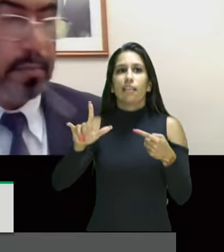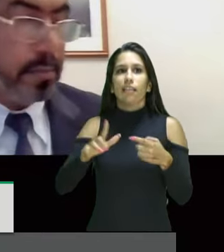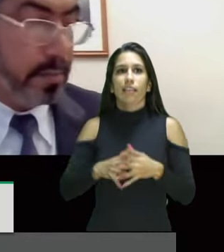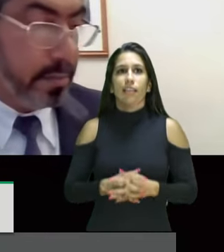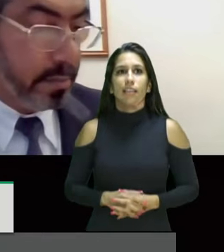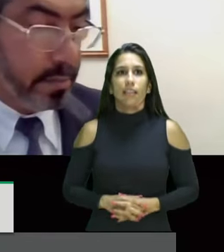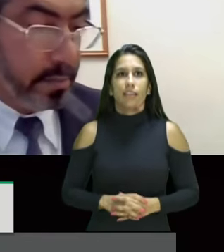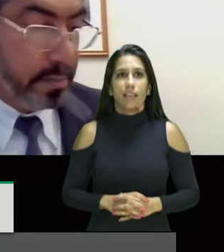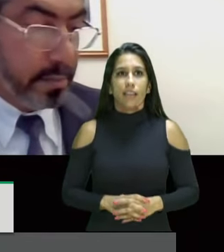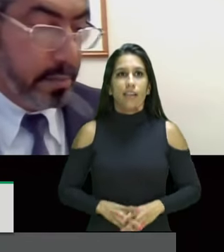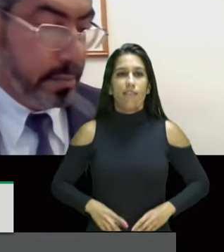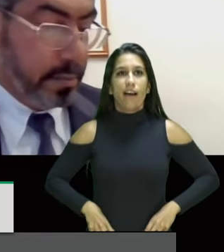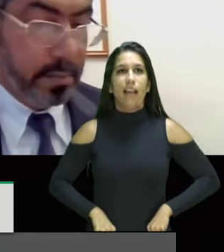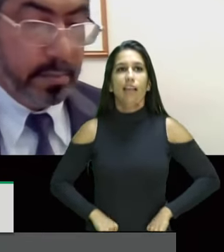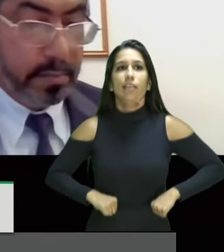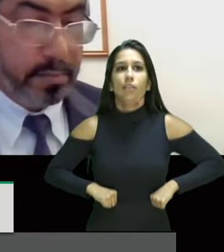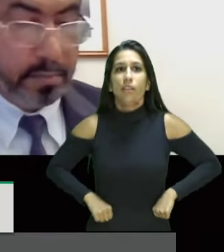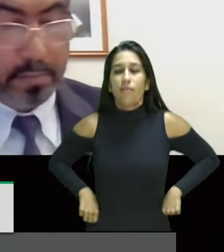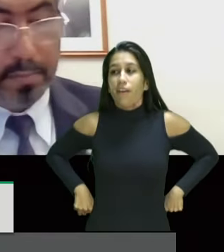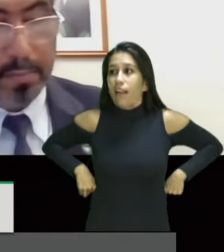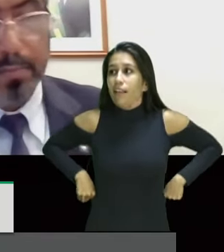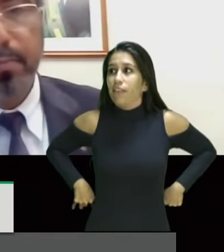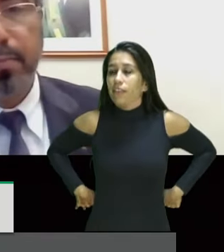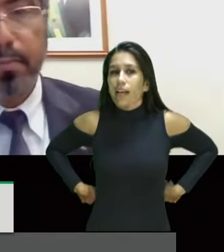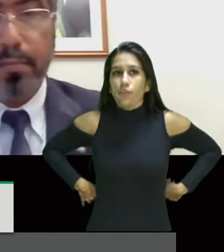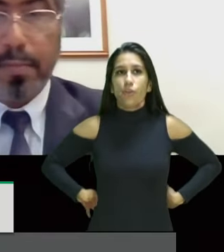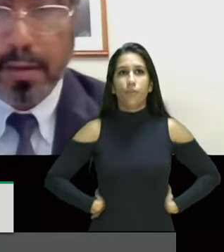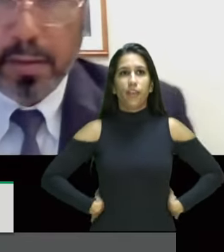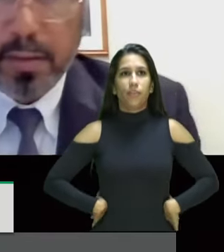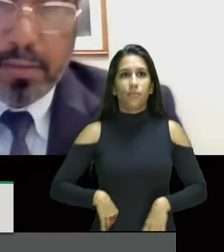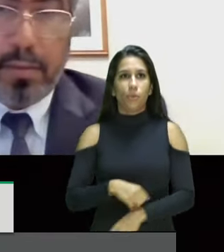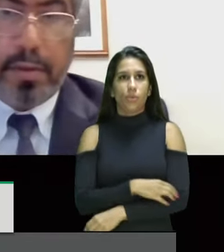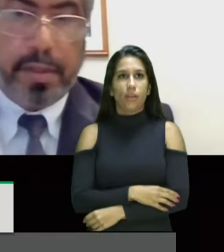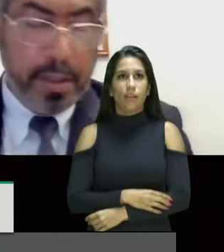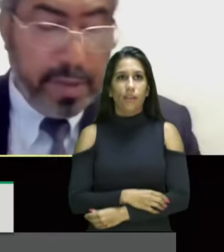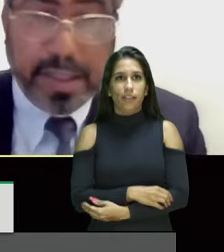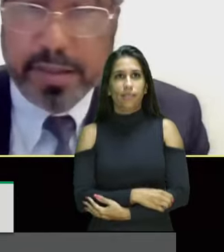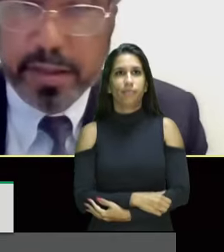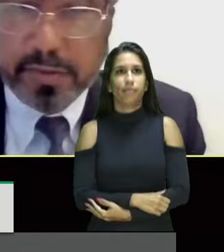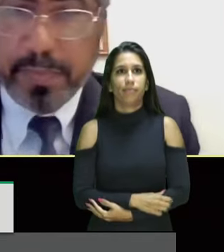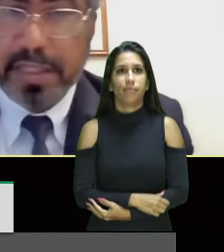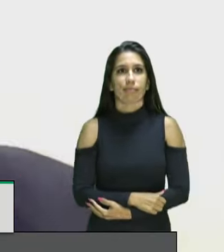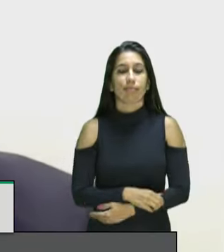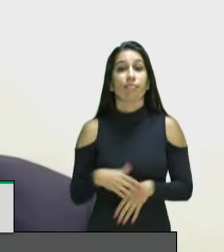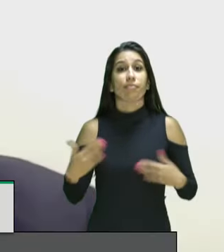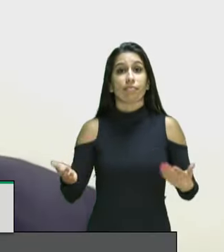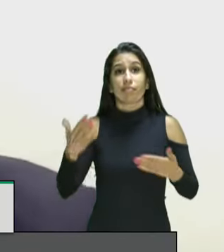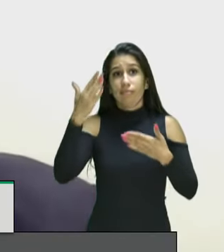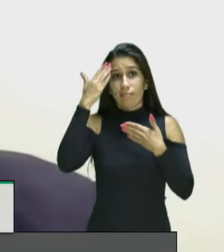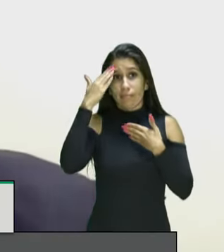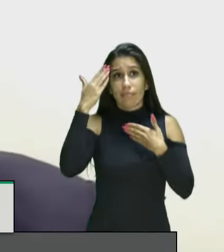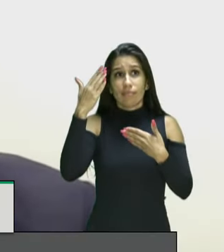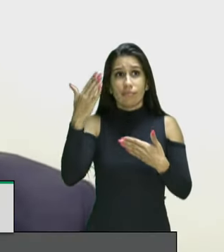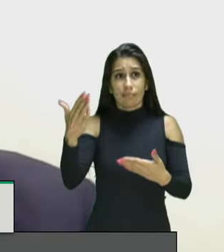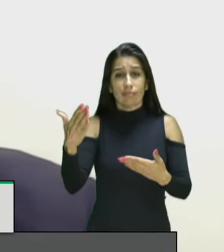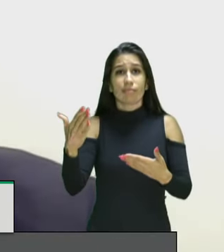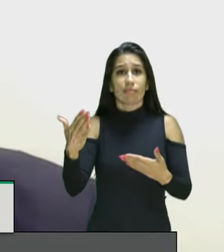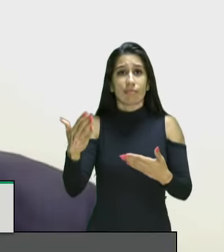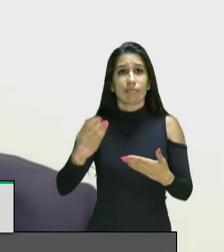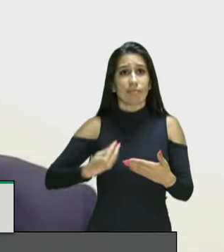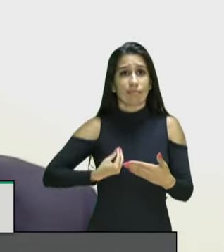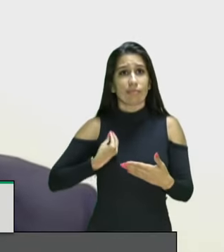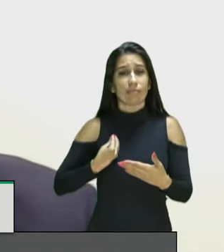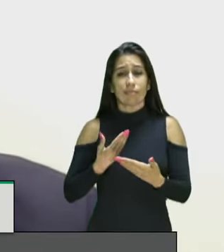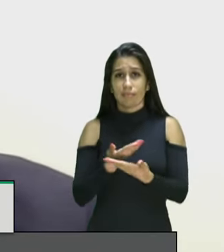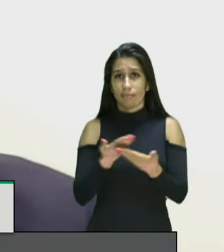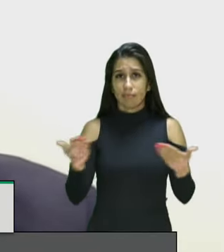uma vez já para fazer a sua consideração final eu agradeço a participação de todos eu entendo que é